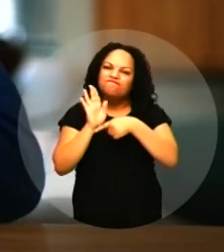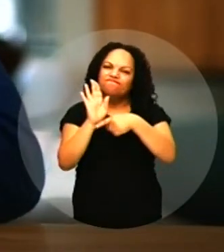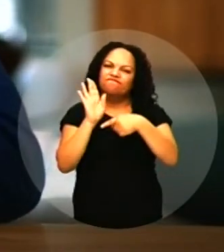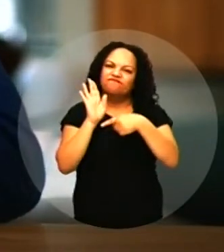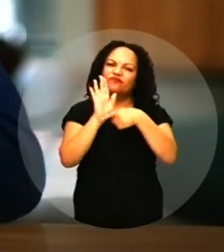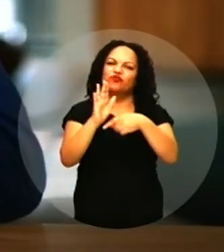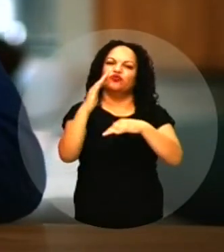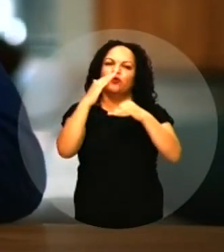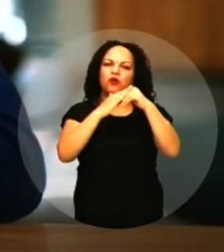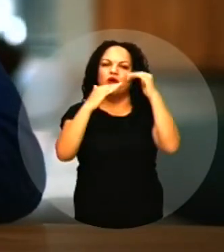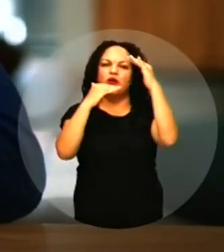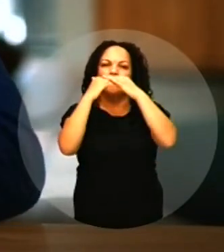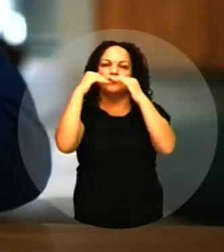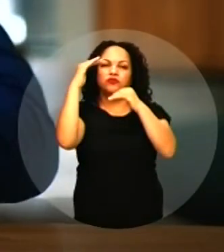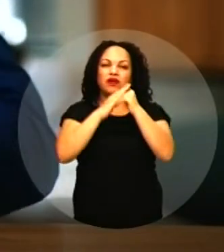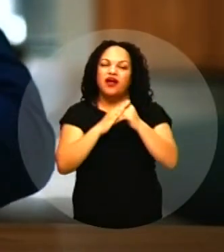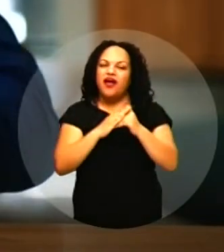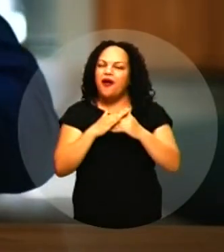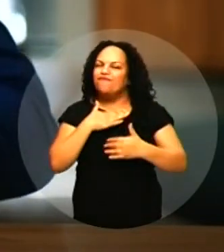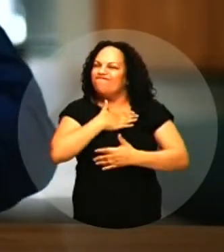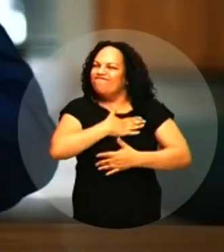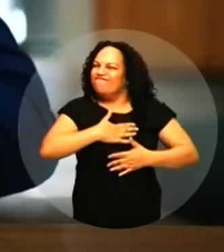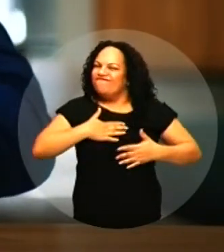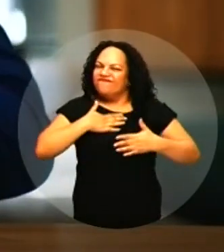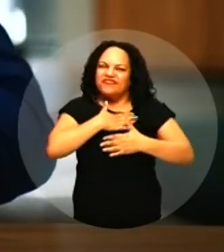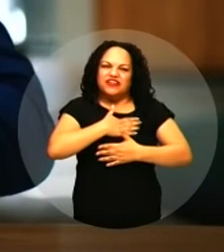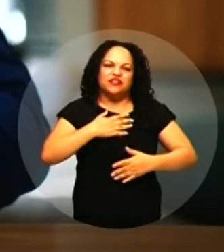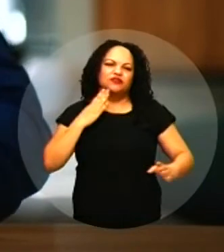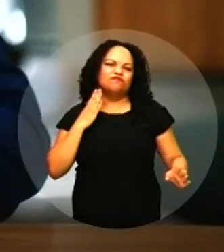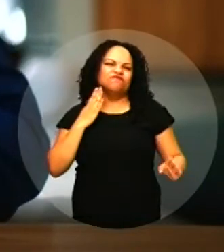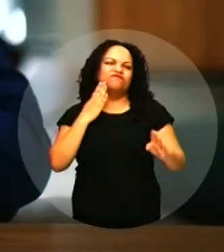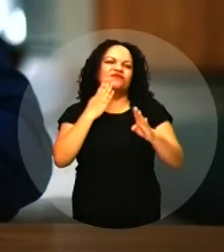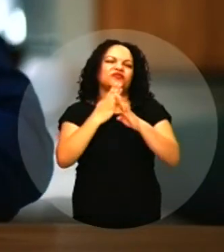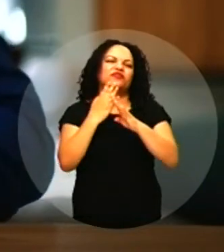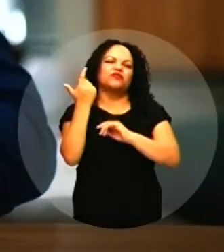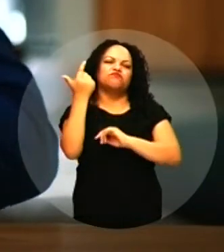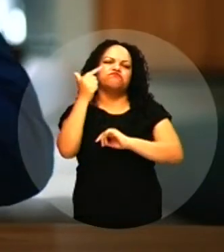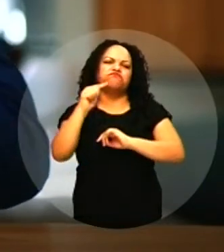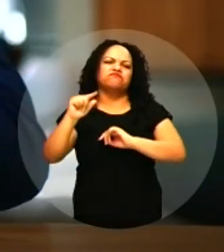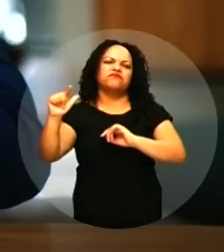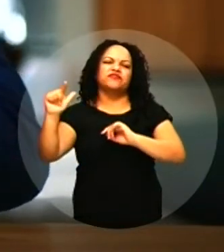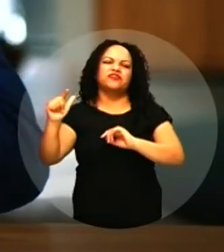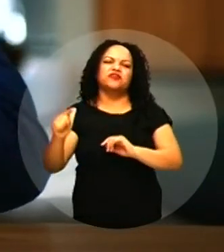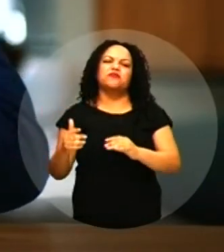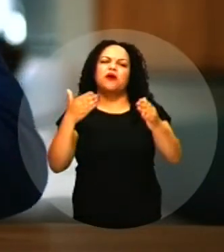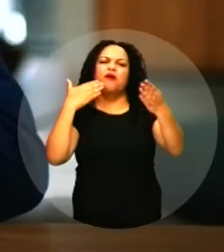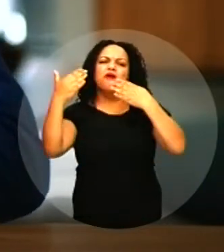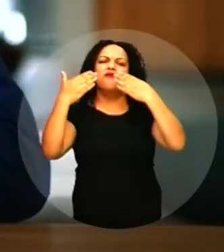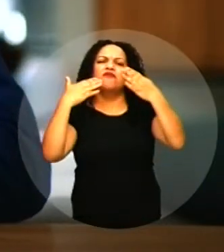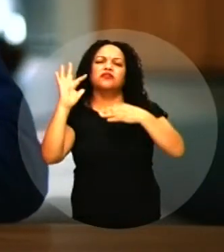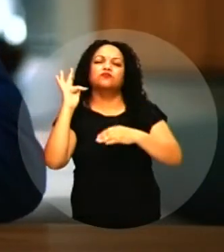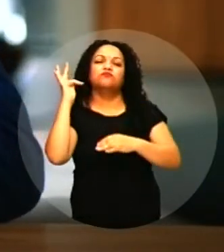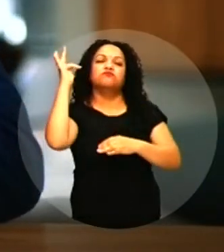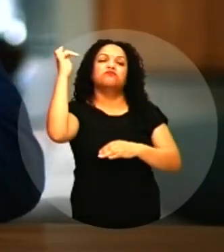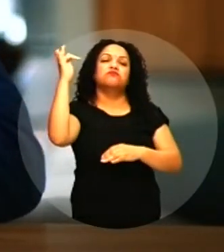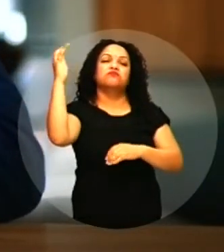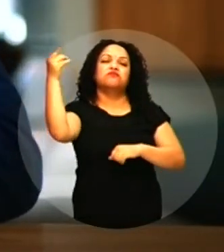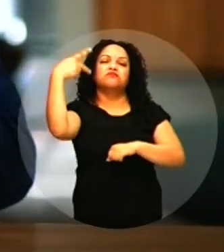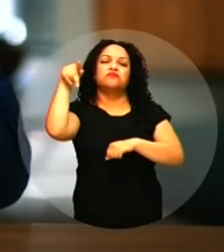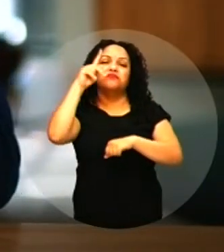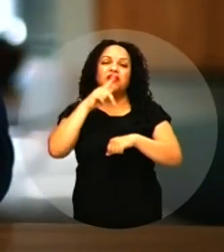reconstruir o Brasil É um grande prazer Reencontrar você aqui Para conversar sobre o futuro do nosso país